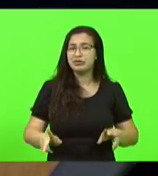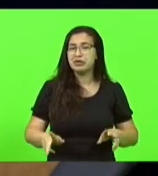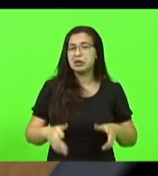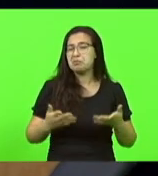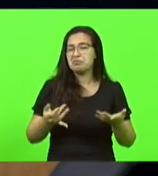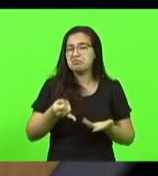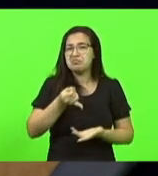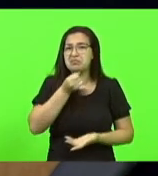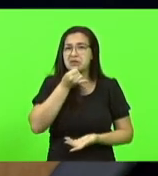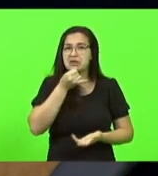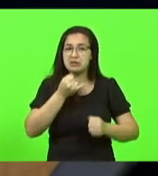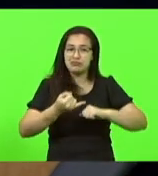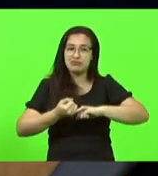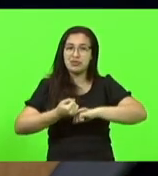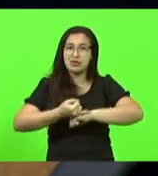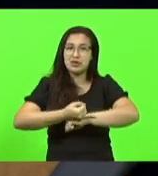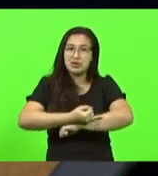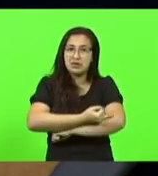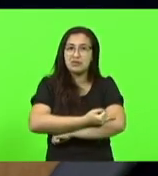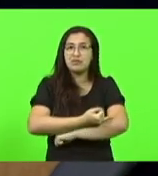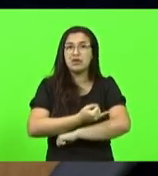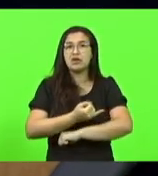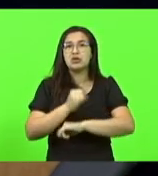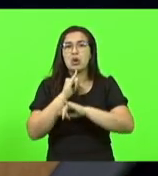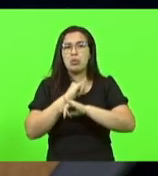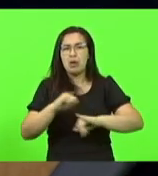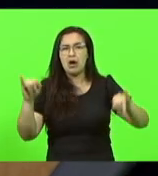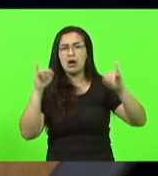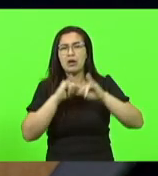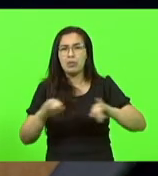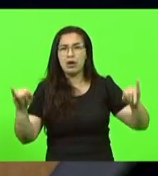infraestrutura, que tem sido bastante anunciada,